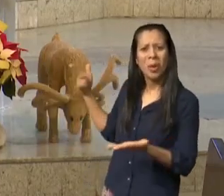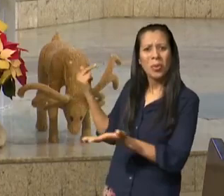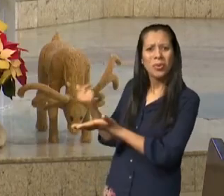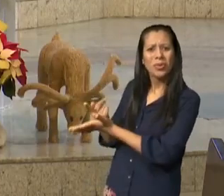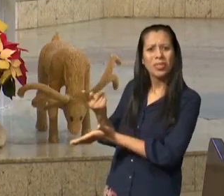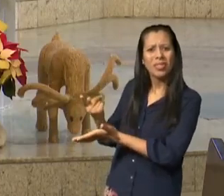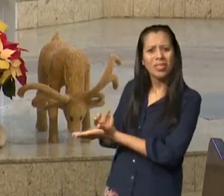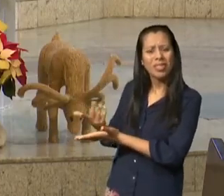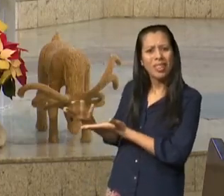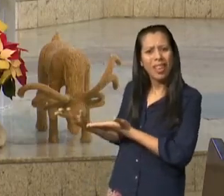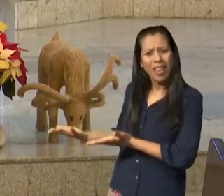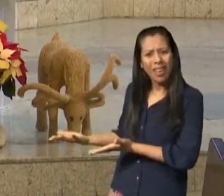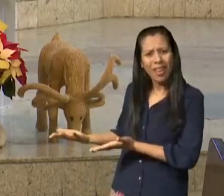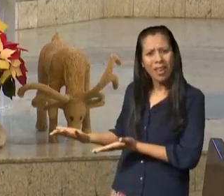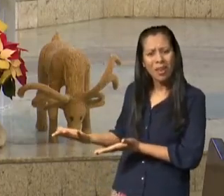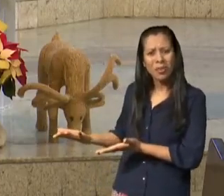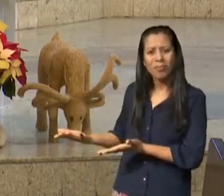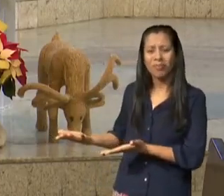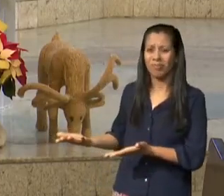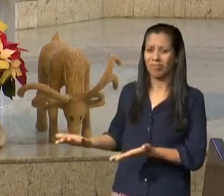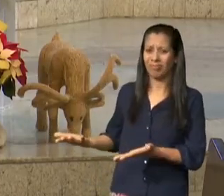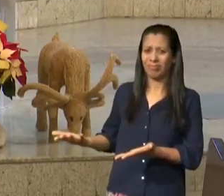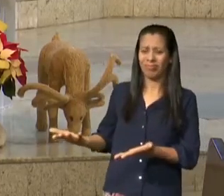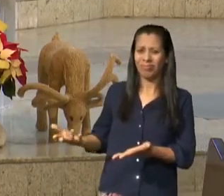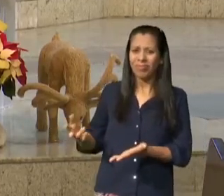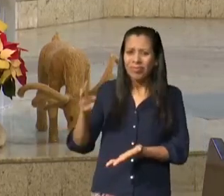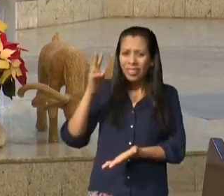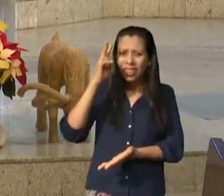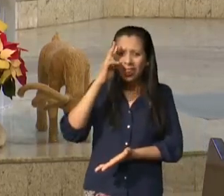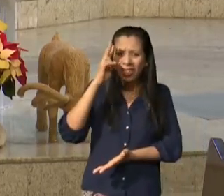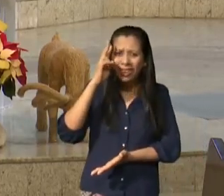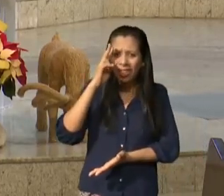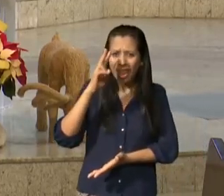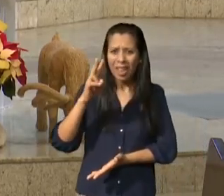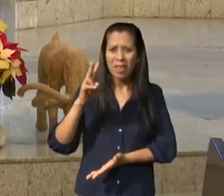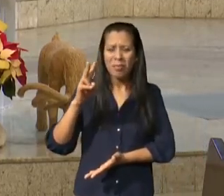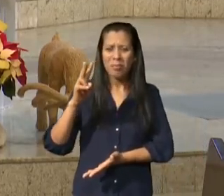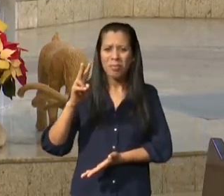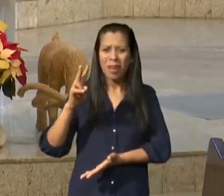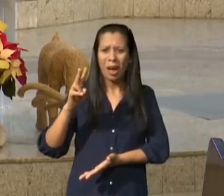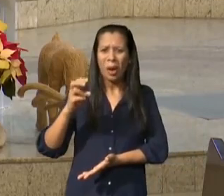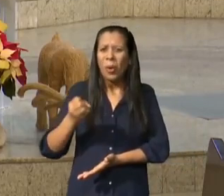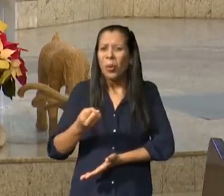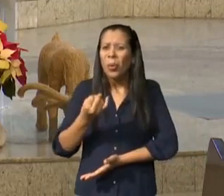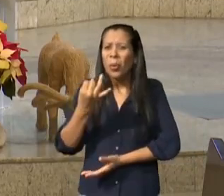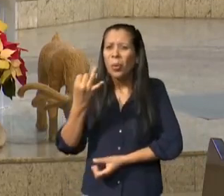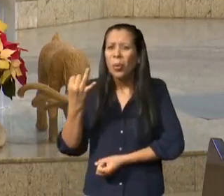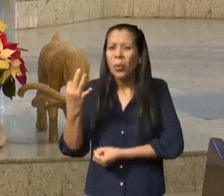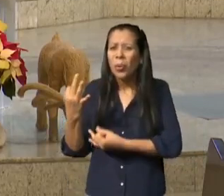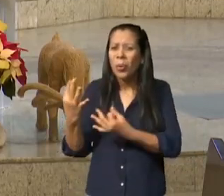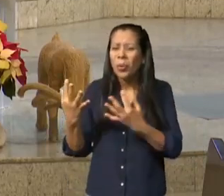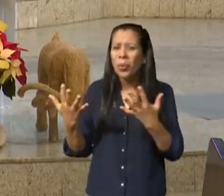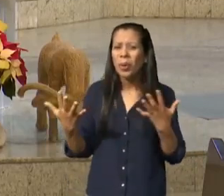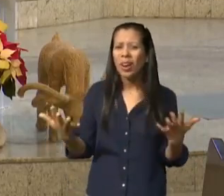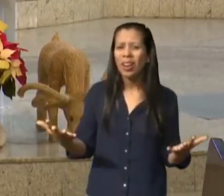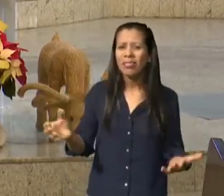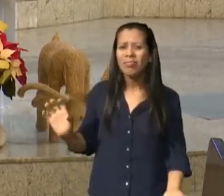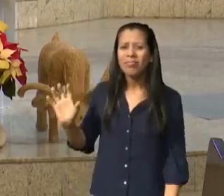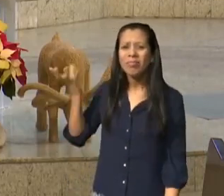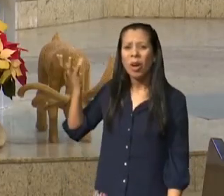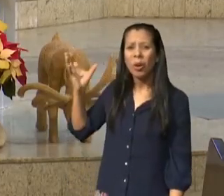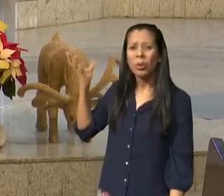no tempo de Sodoma no tempo de Noé no tempo de Elias no tempo de Paulo no tempo de Cristo